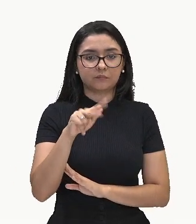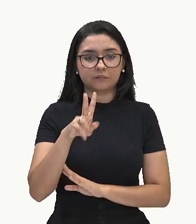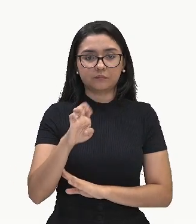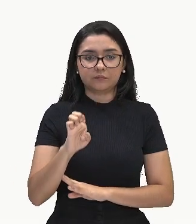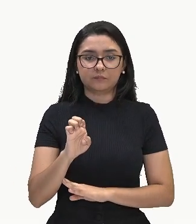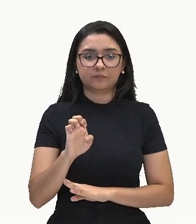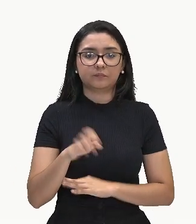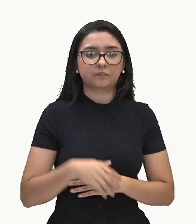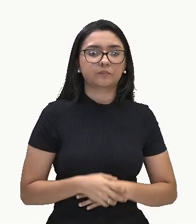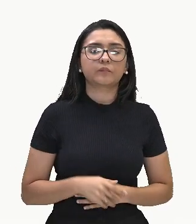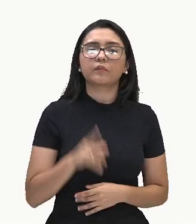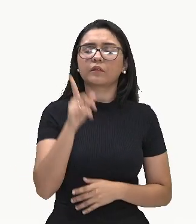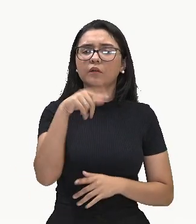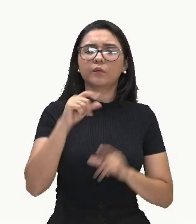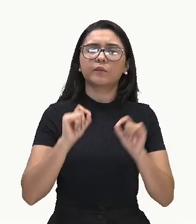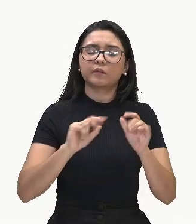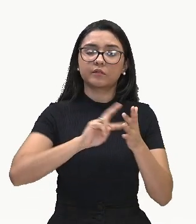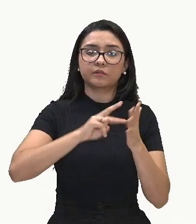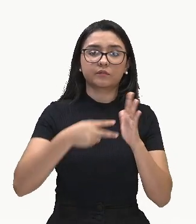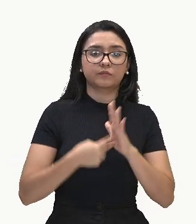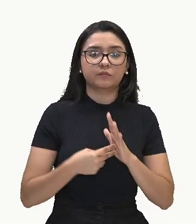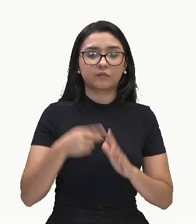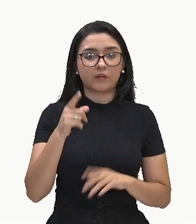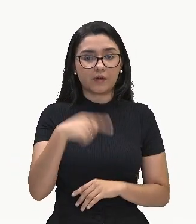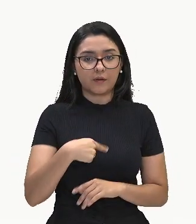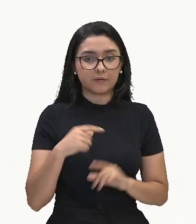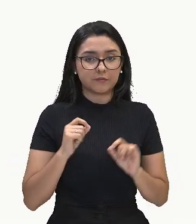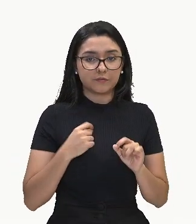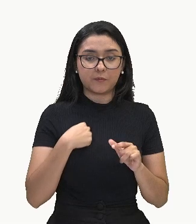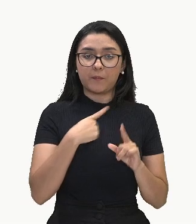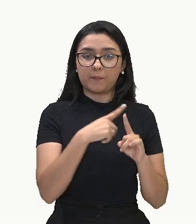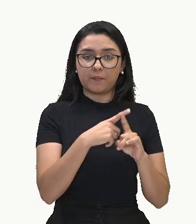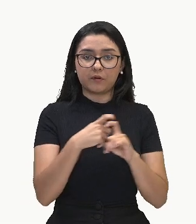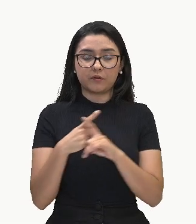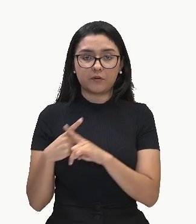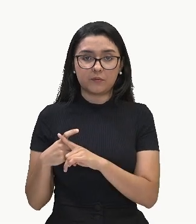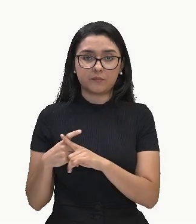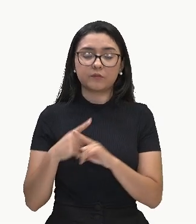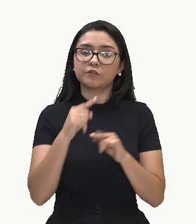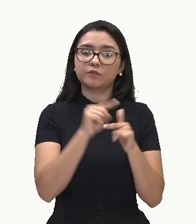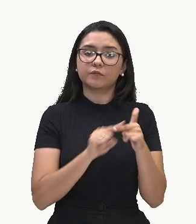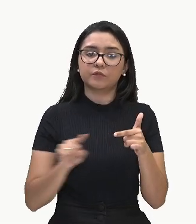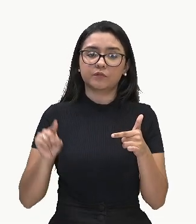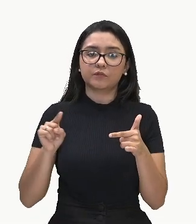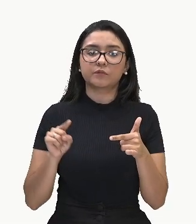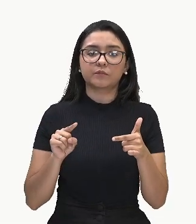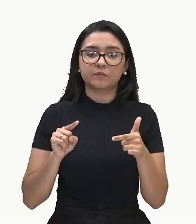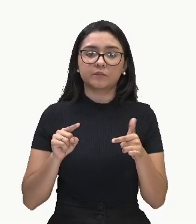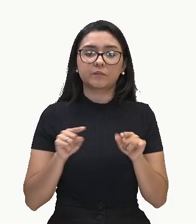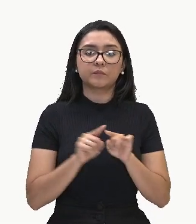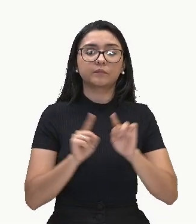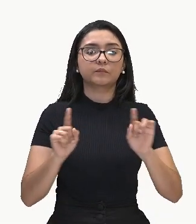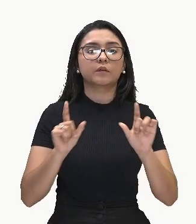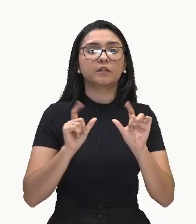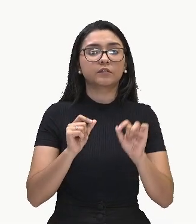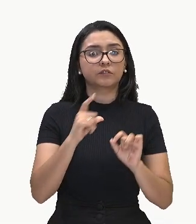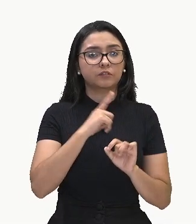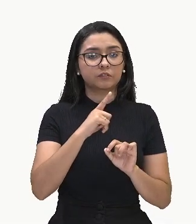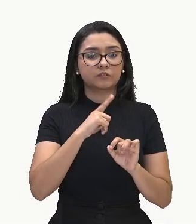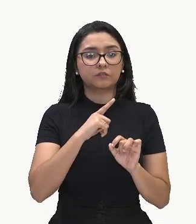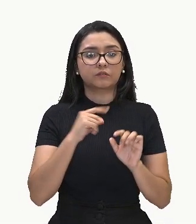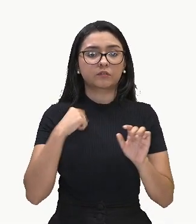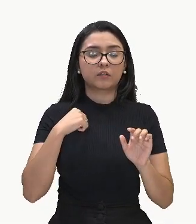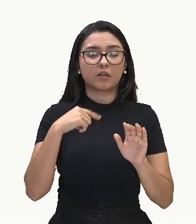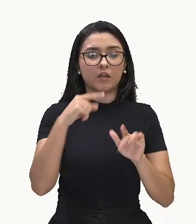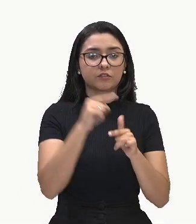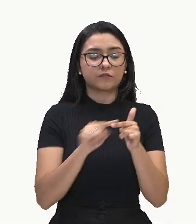Consiste em realizar a divisão entre polinômios, seguindo a mesma ideia da